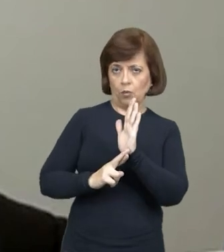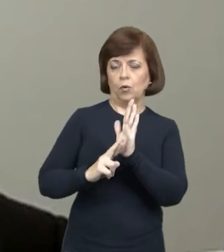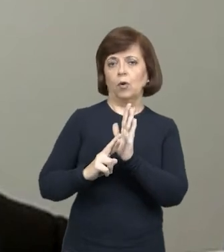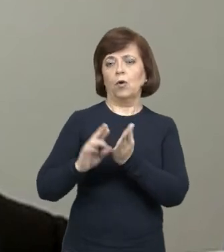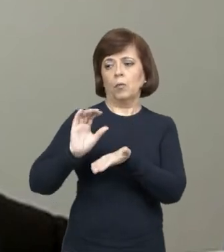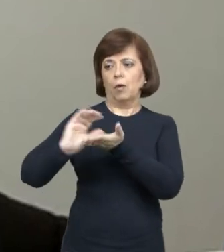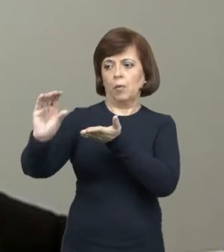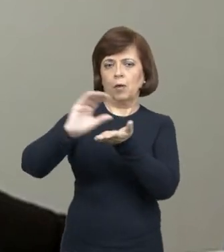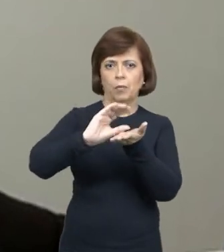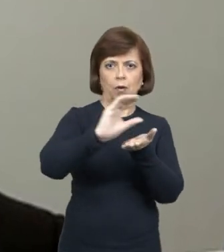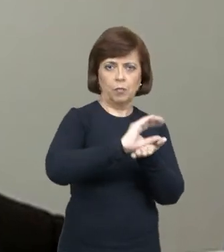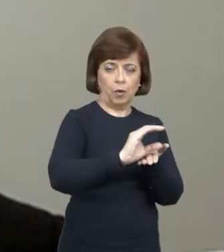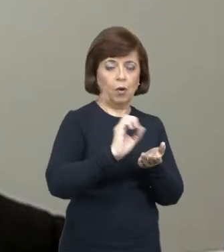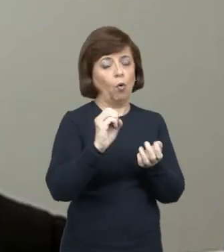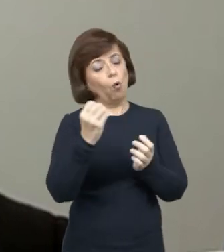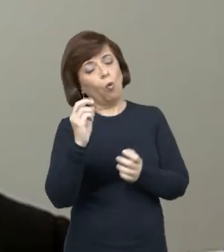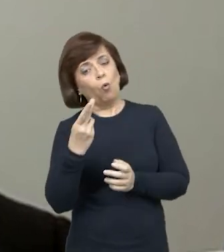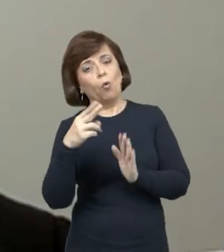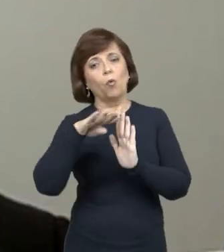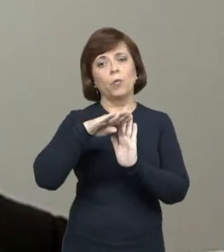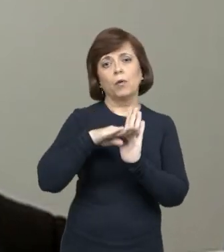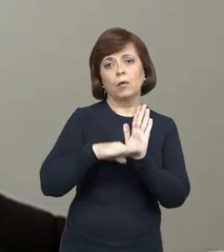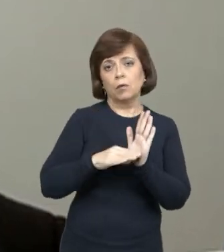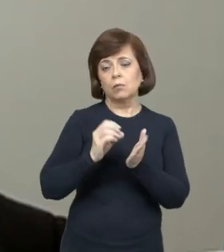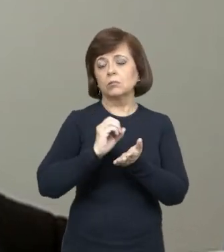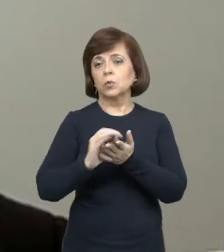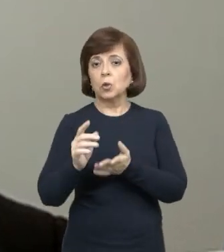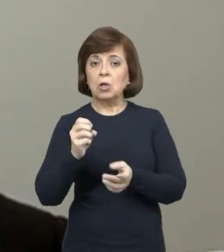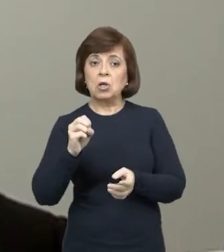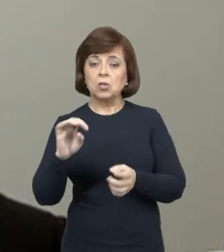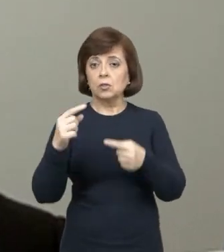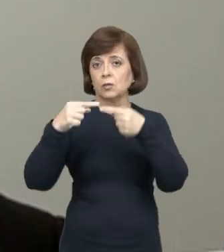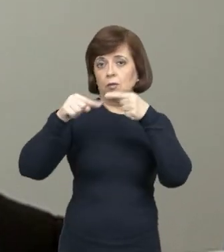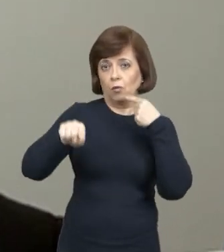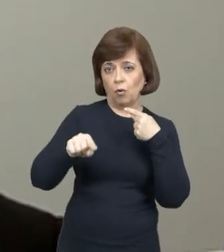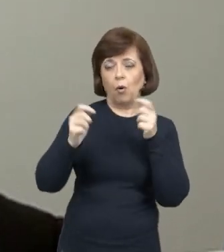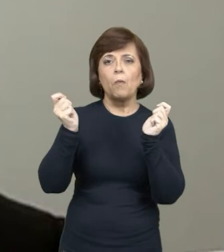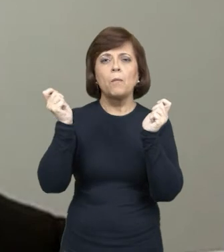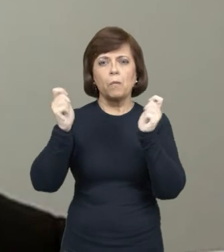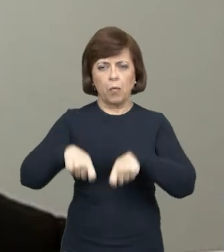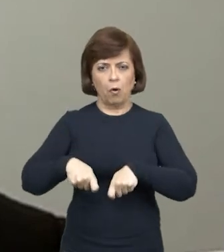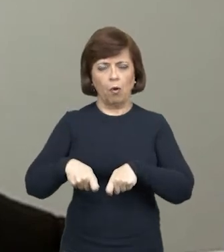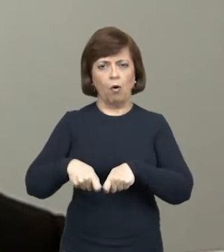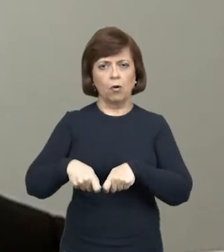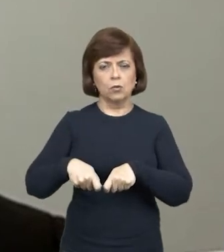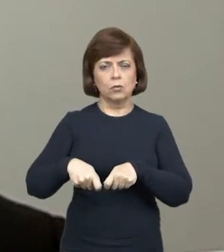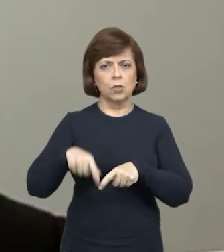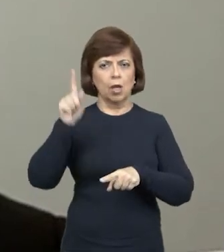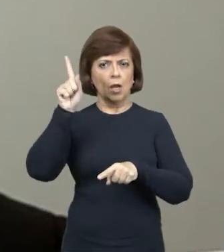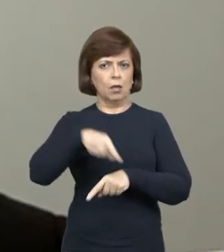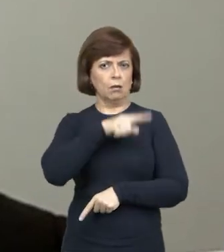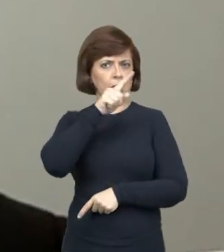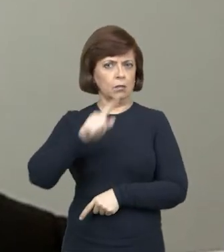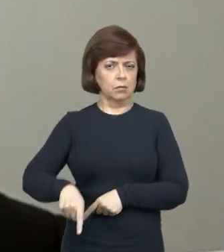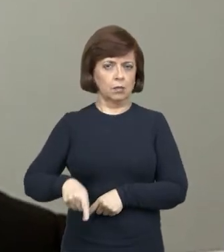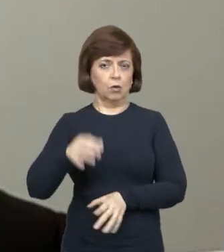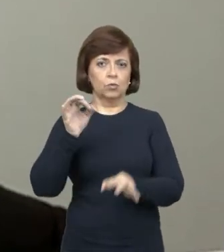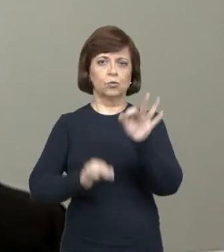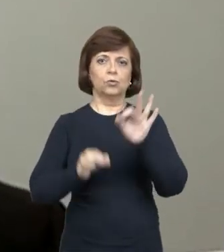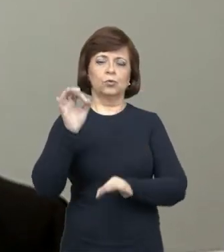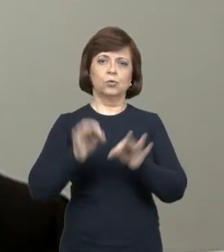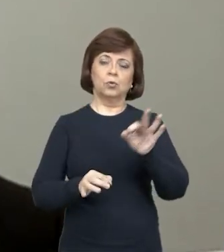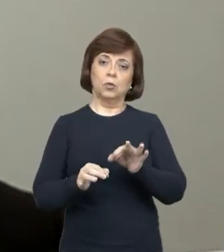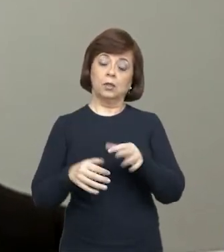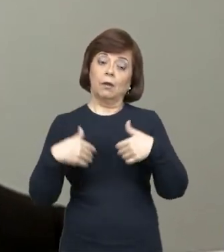repasse, esse plano, ou, se assim não concordar, pode apresentar uma impugnação em juízo. E aí o judiciário